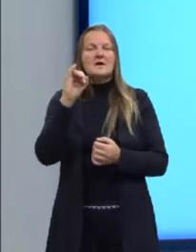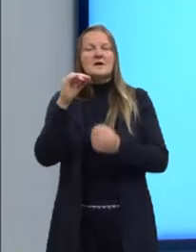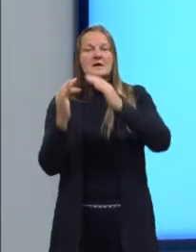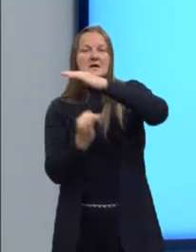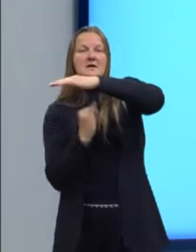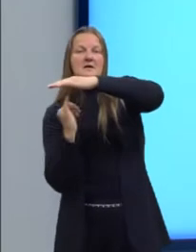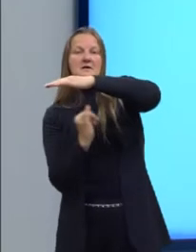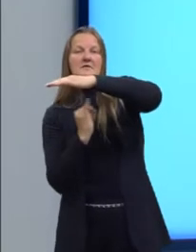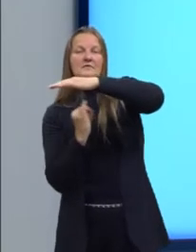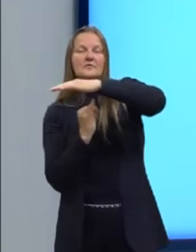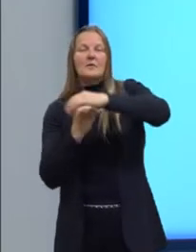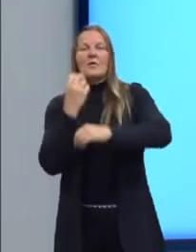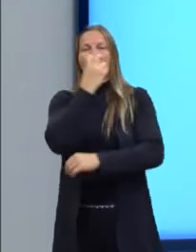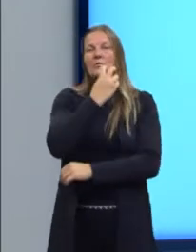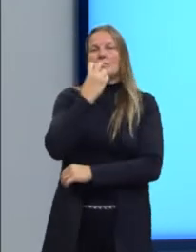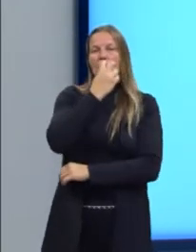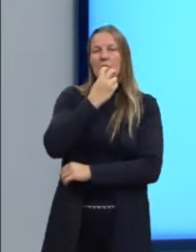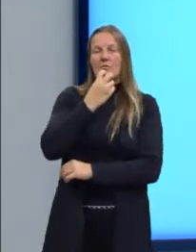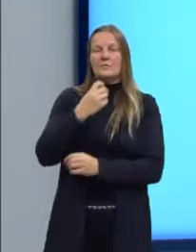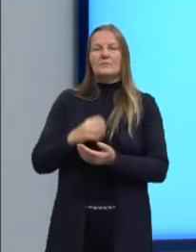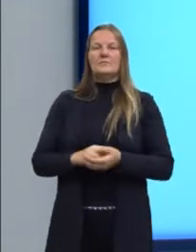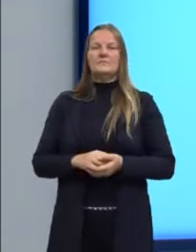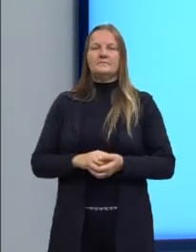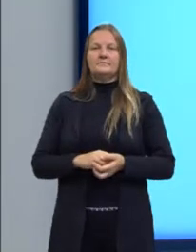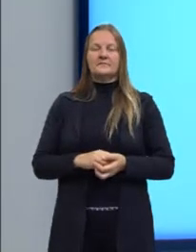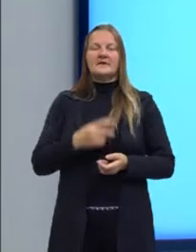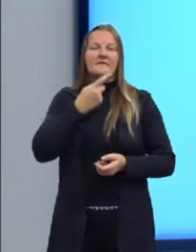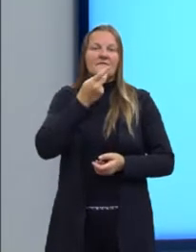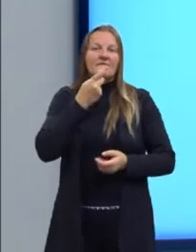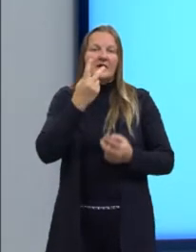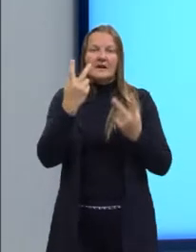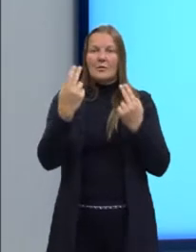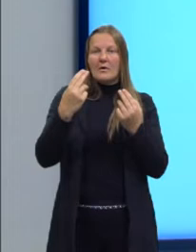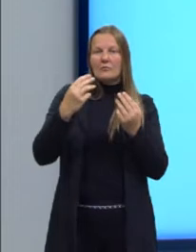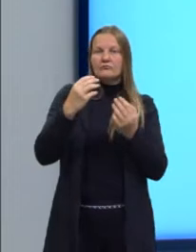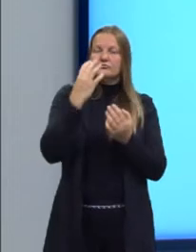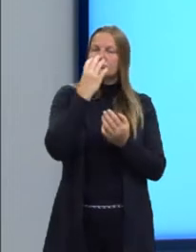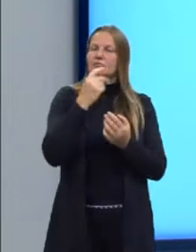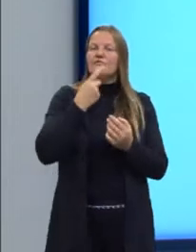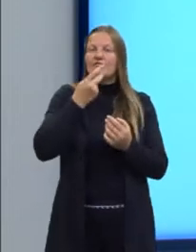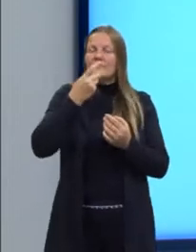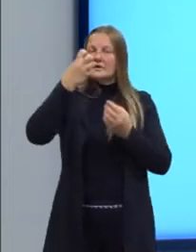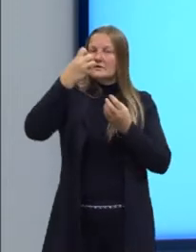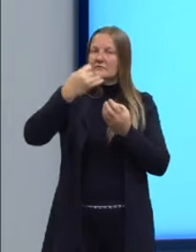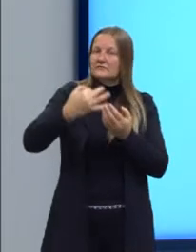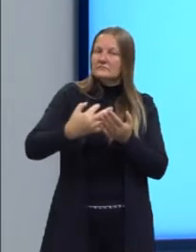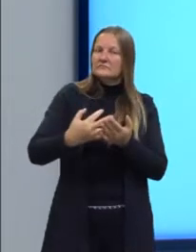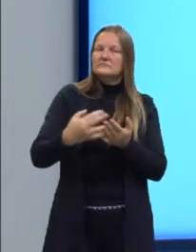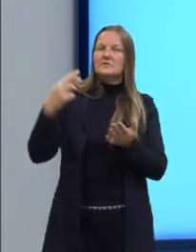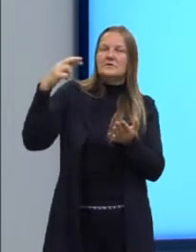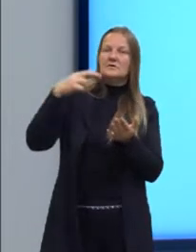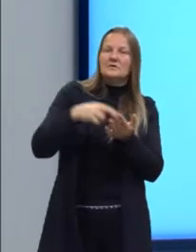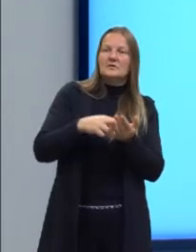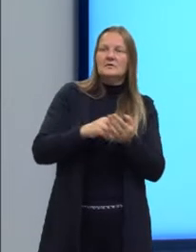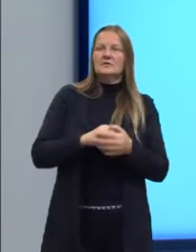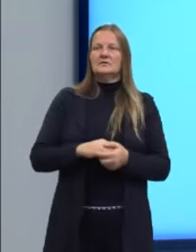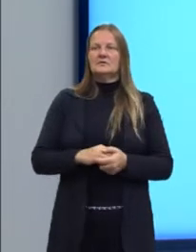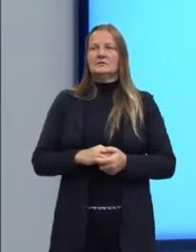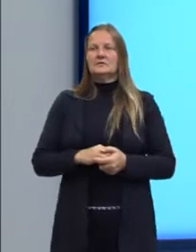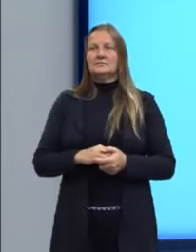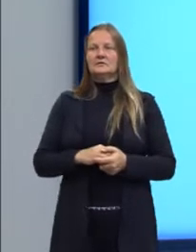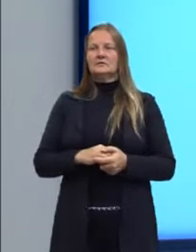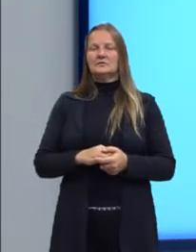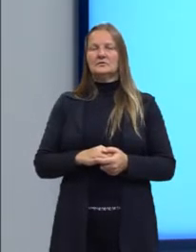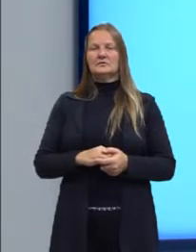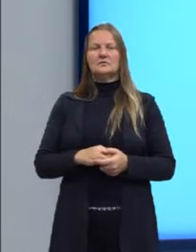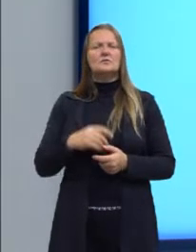a oralidade que diz respeito à fala, ela está diretamente ligada a essa